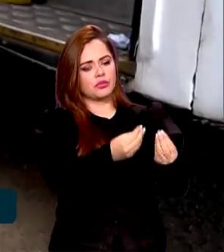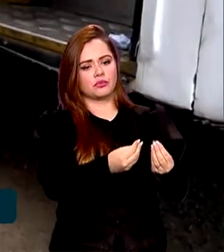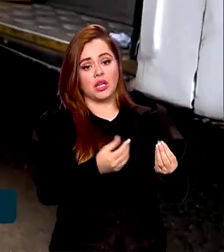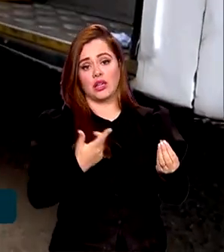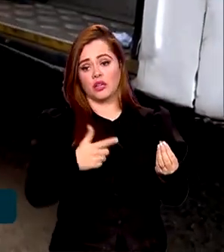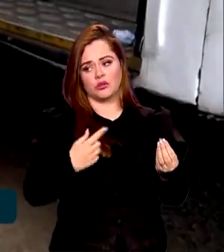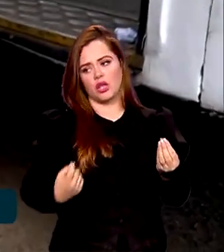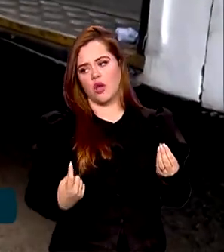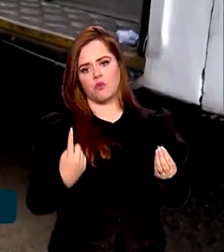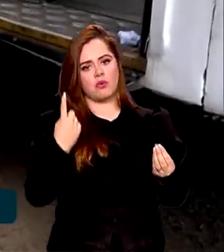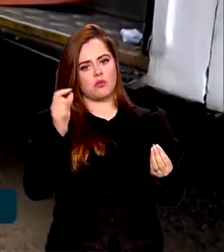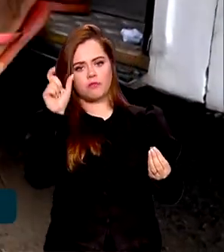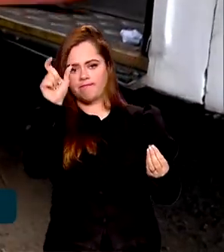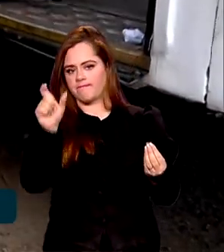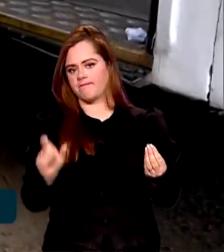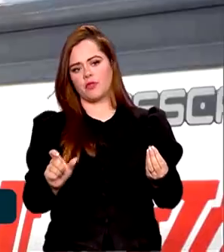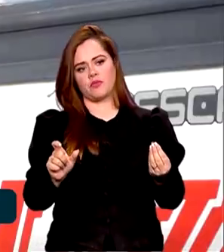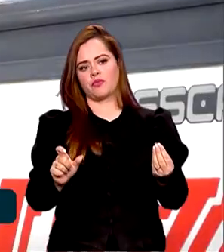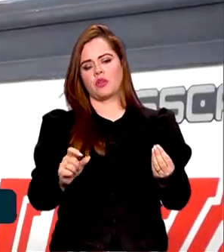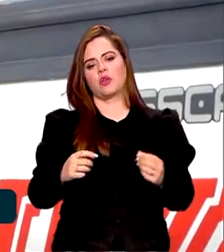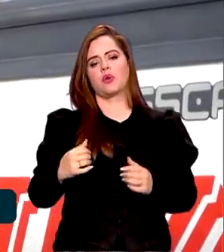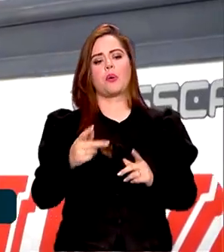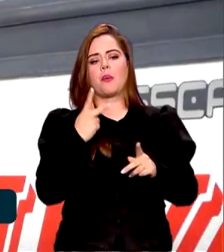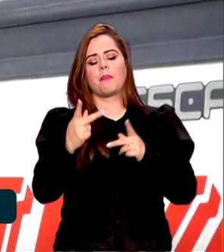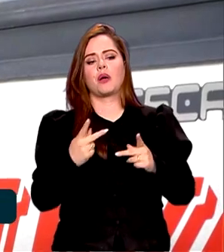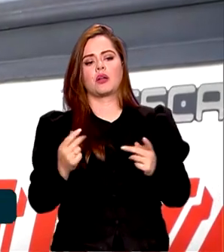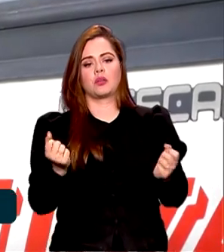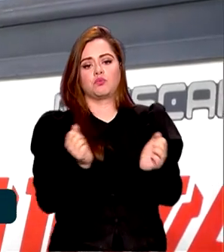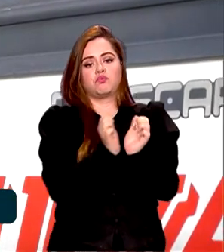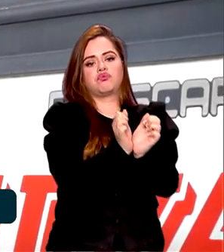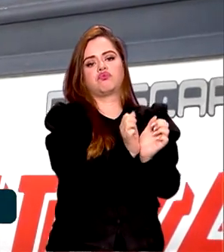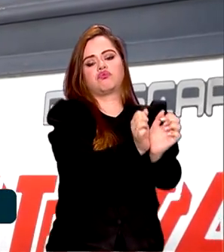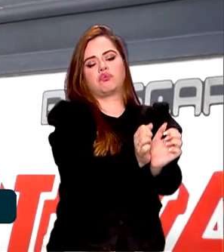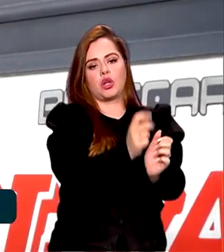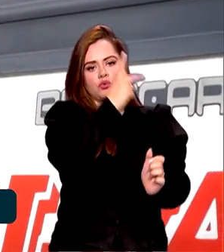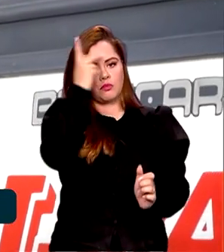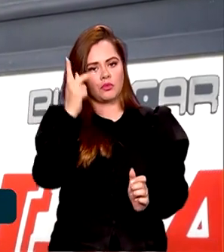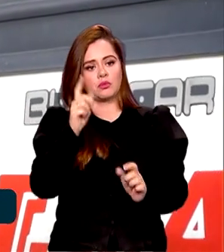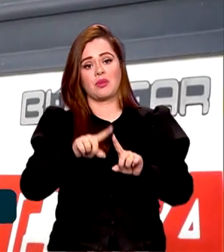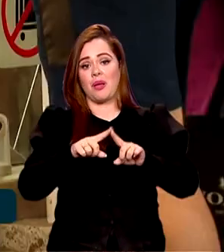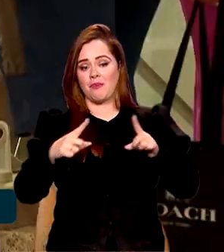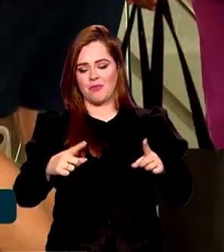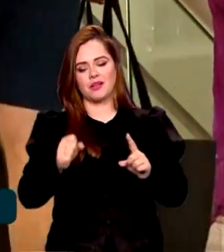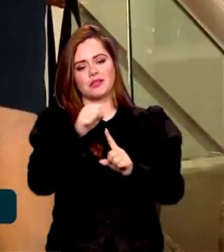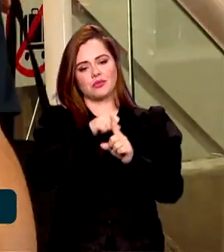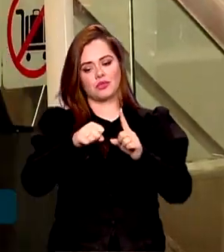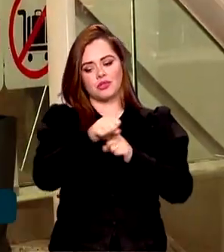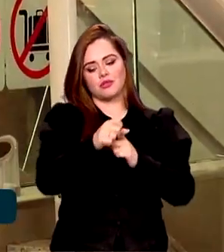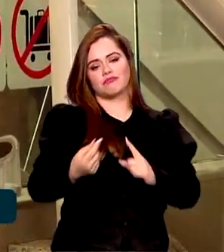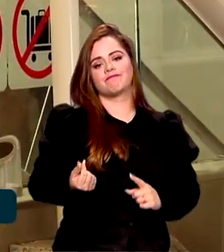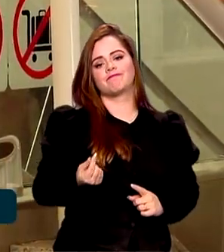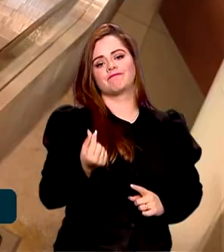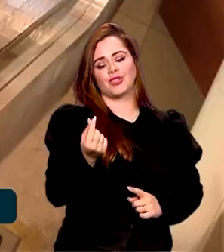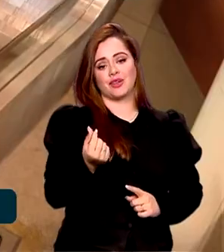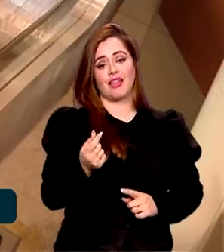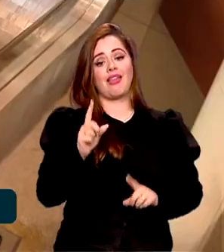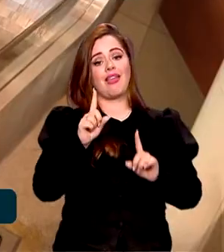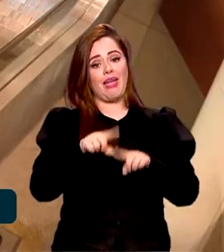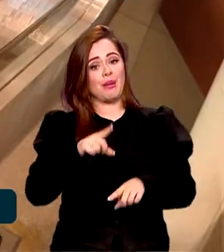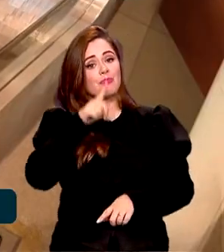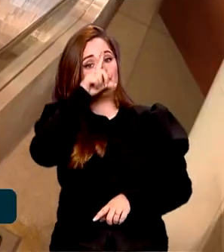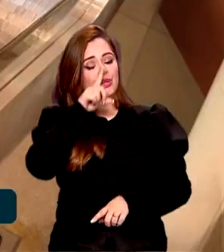perfil único das vítimas de tráfico de pessoas, mas a situação socioeconômica é um fator de risco em